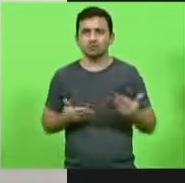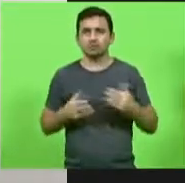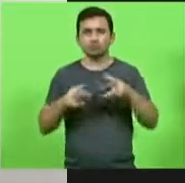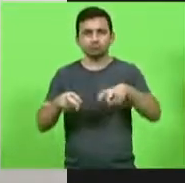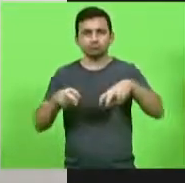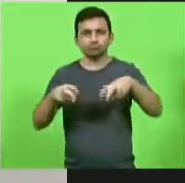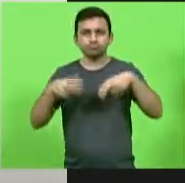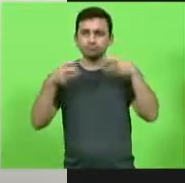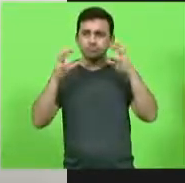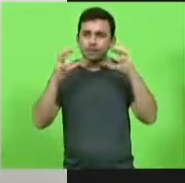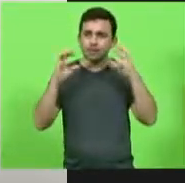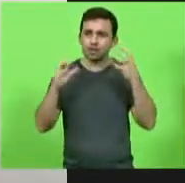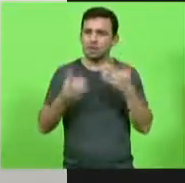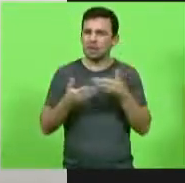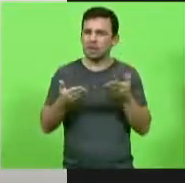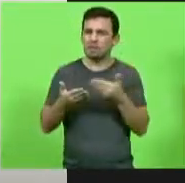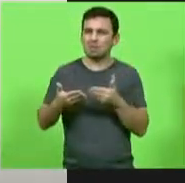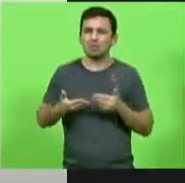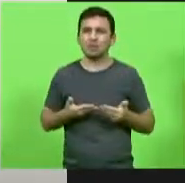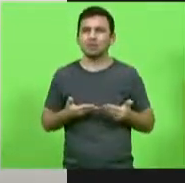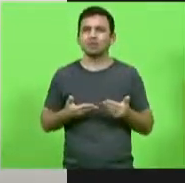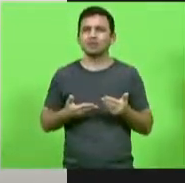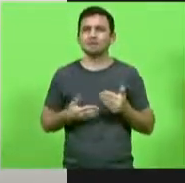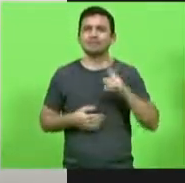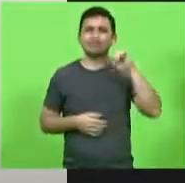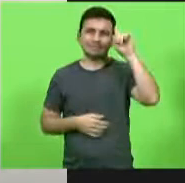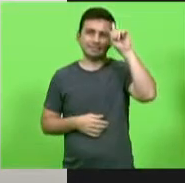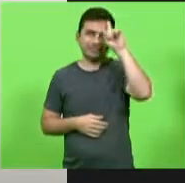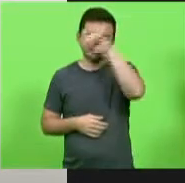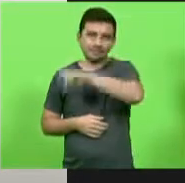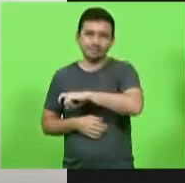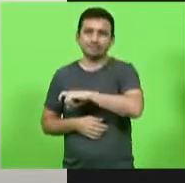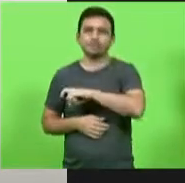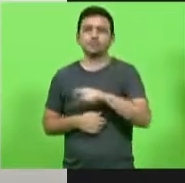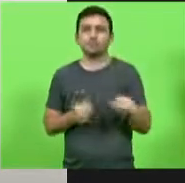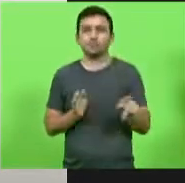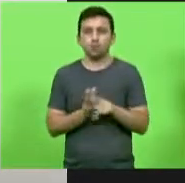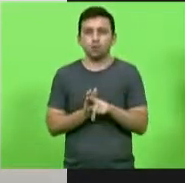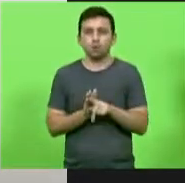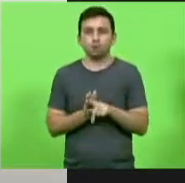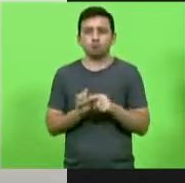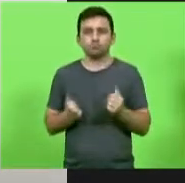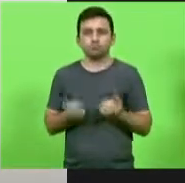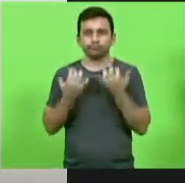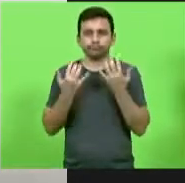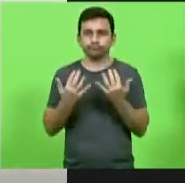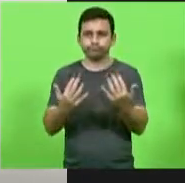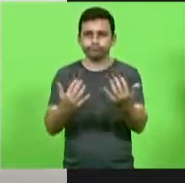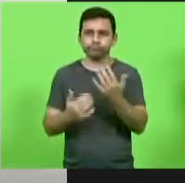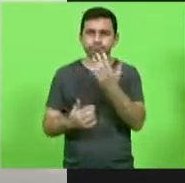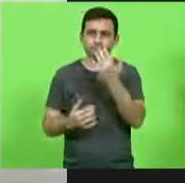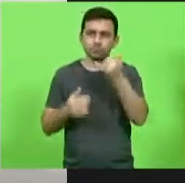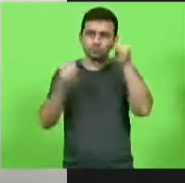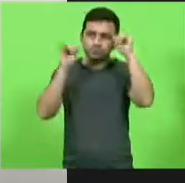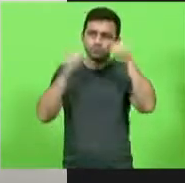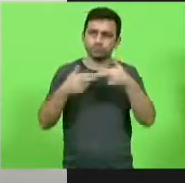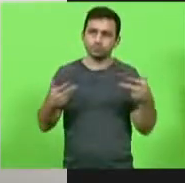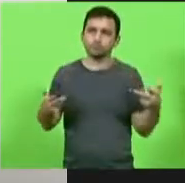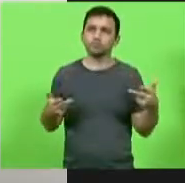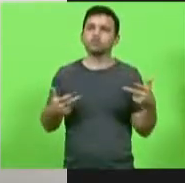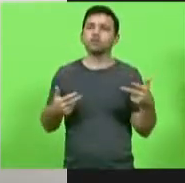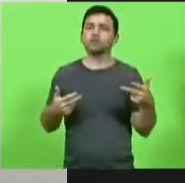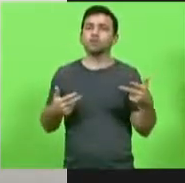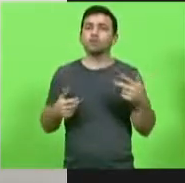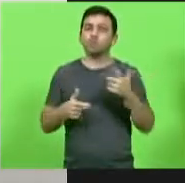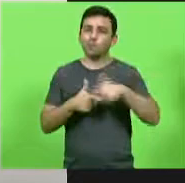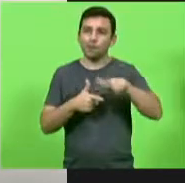lavouras de milho e muita dificuldade na questão das pastagens o que trouxe problemas